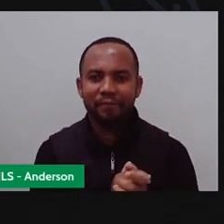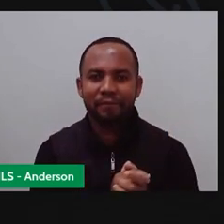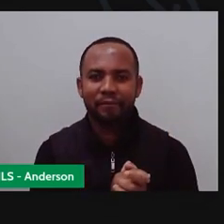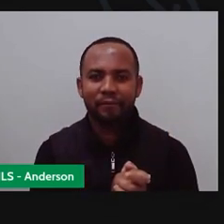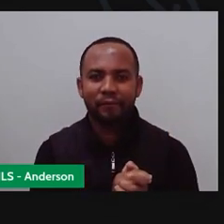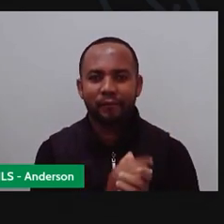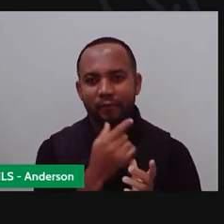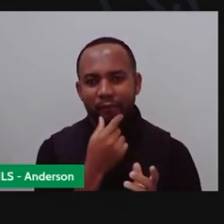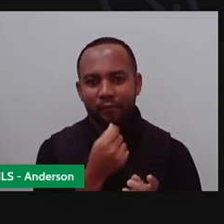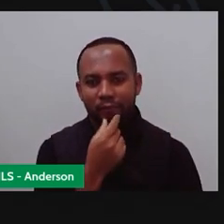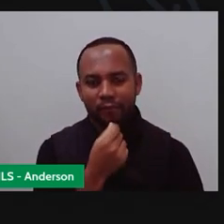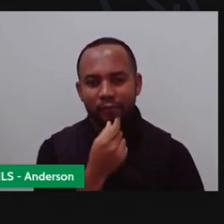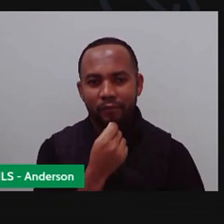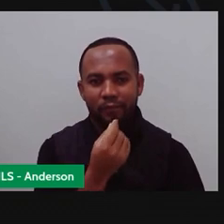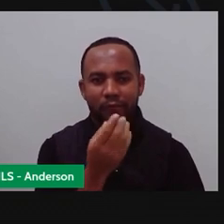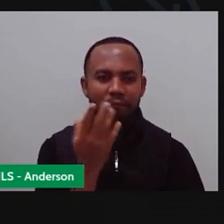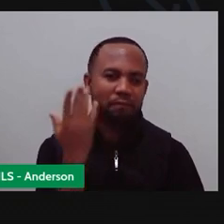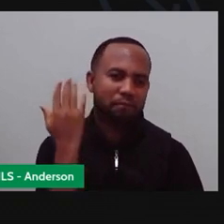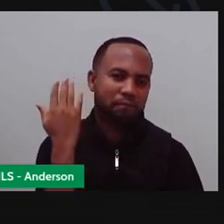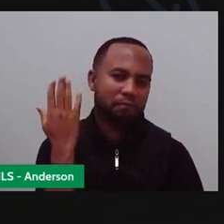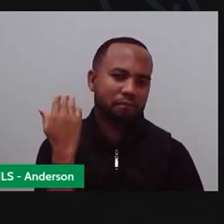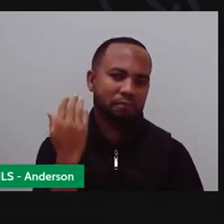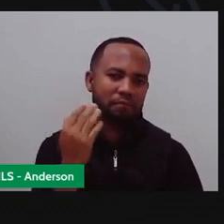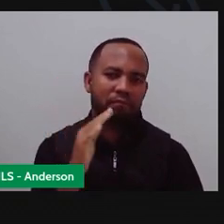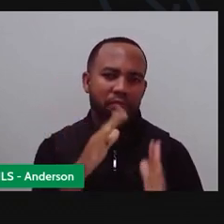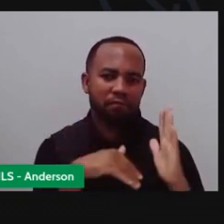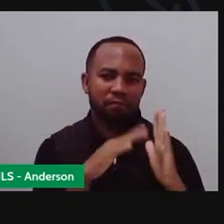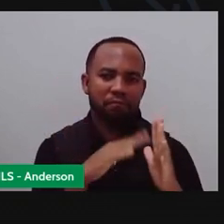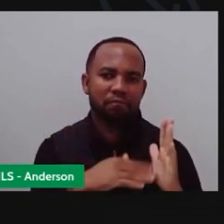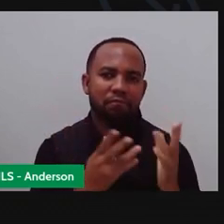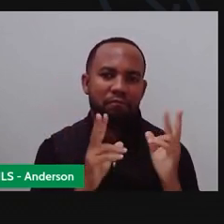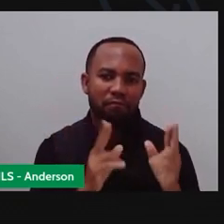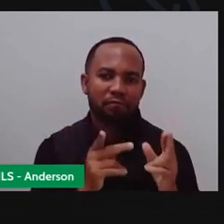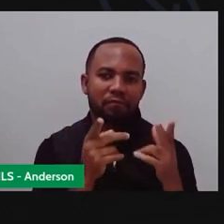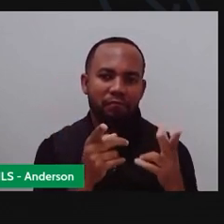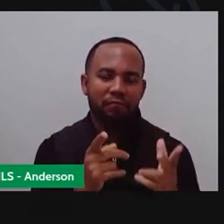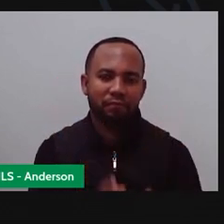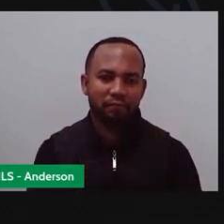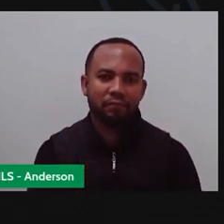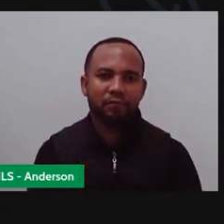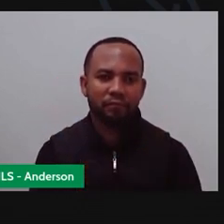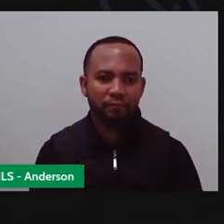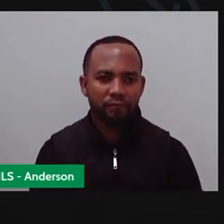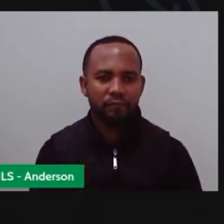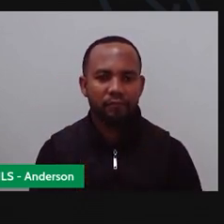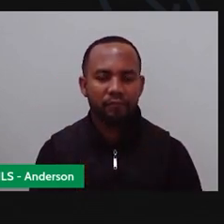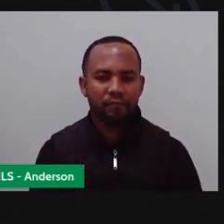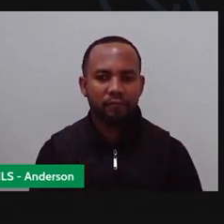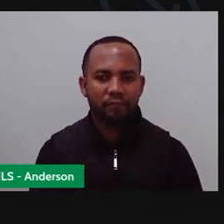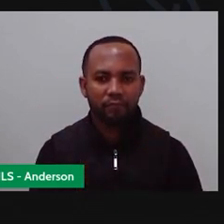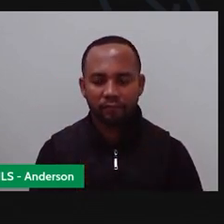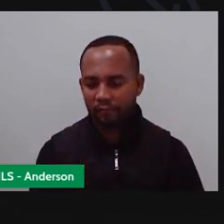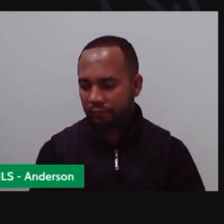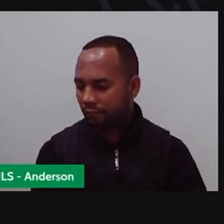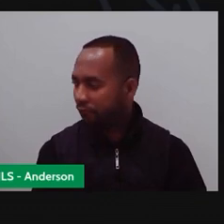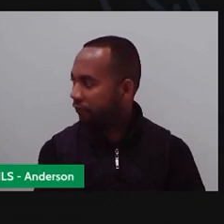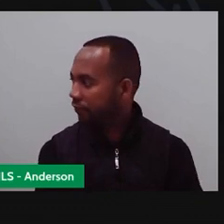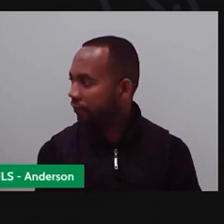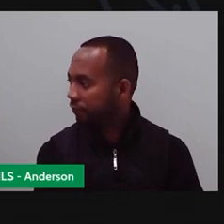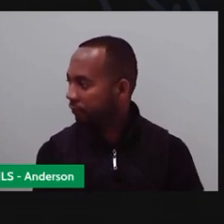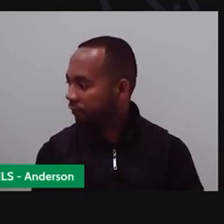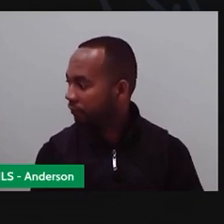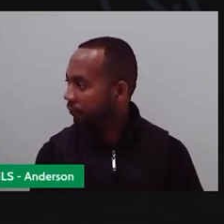Em Romero Brito. Calma aí, que a Pro vai arrumar tudo isso aqui, tá? Vai limpar a mesa pra poder se despedir